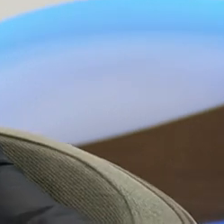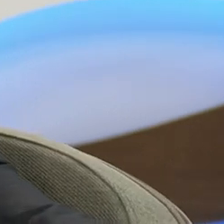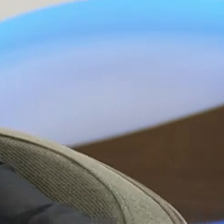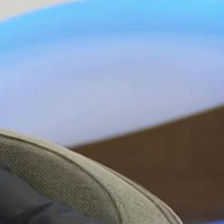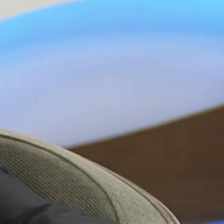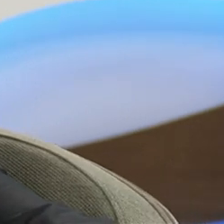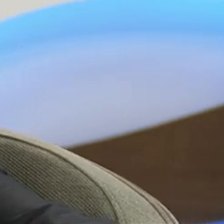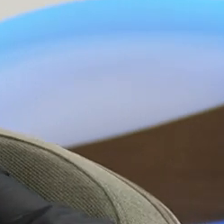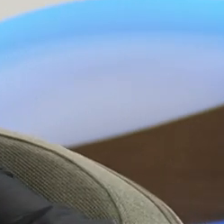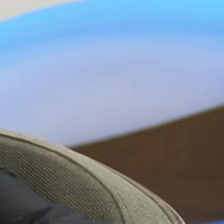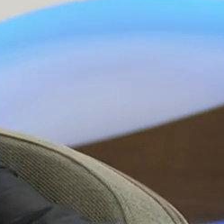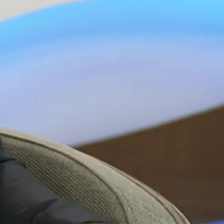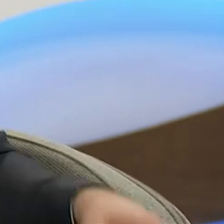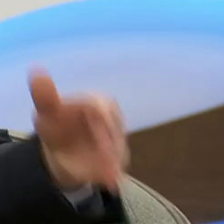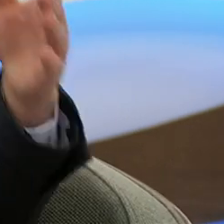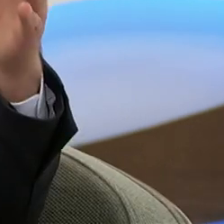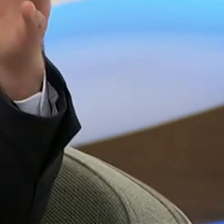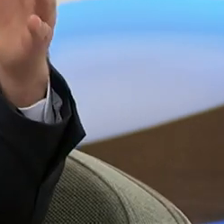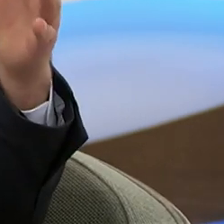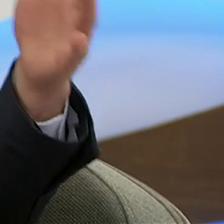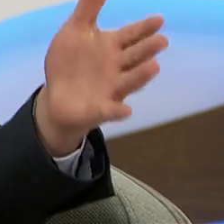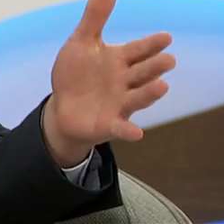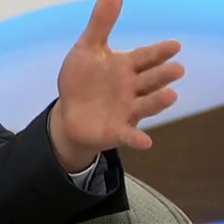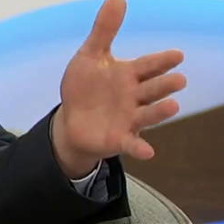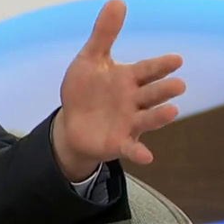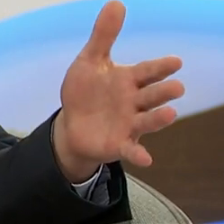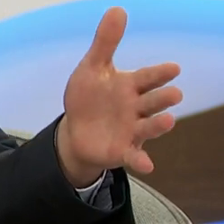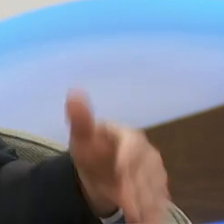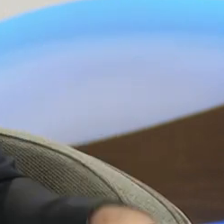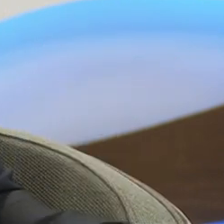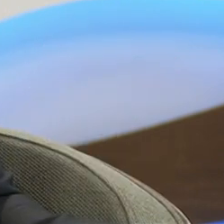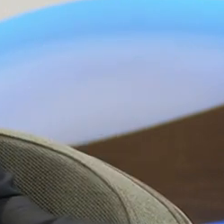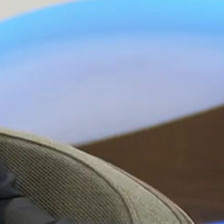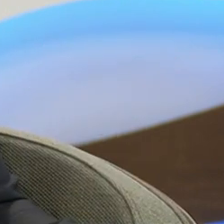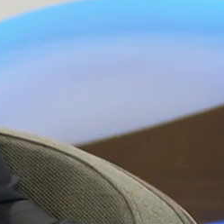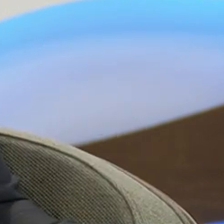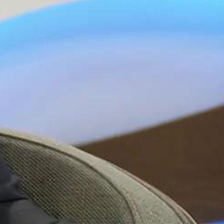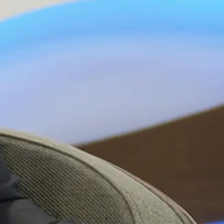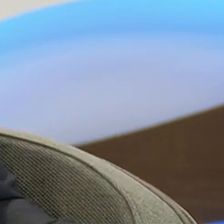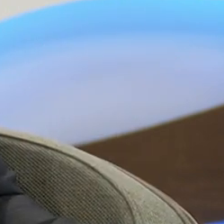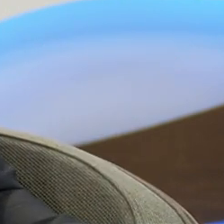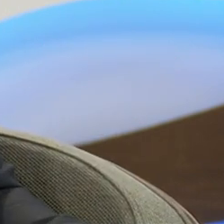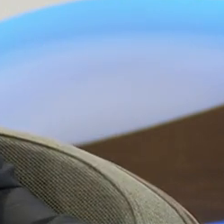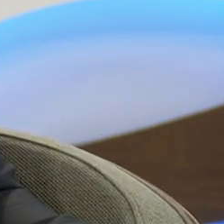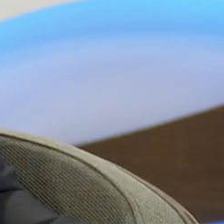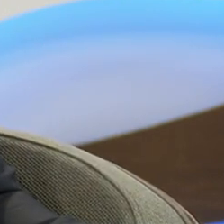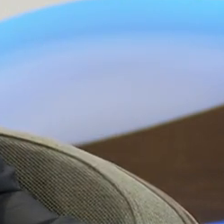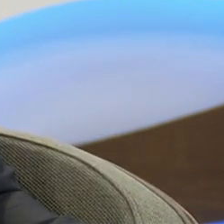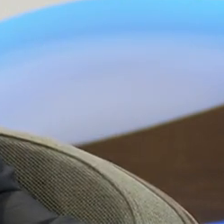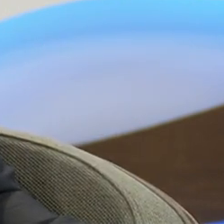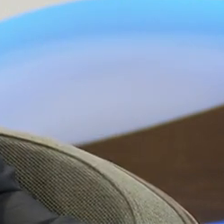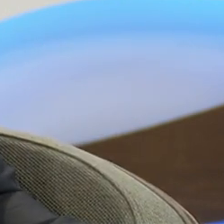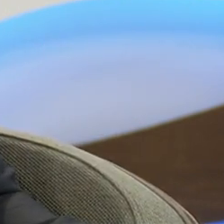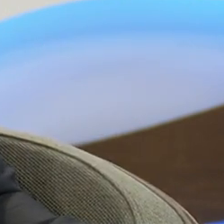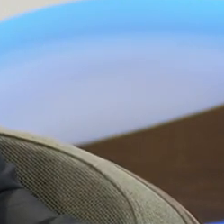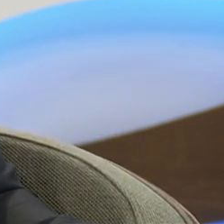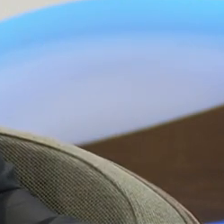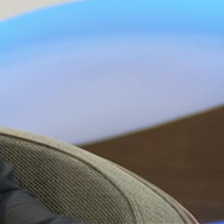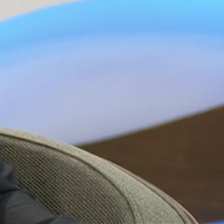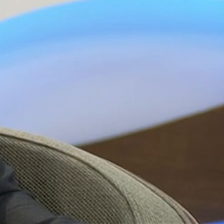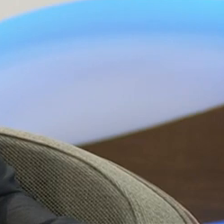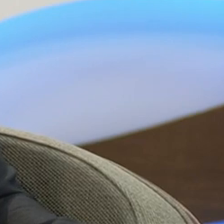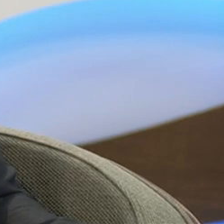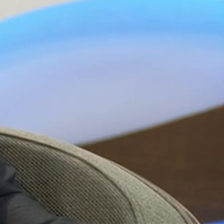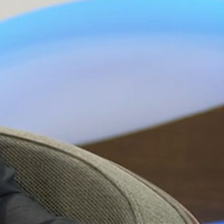Então, PSDB deve ajudar a construir pautas para o país, mas, sem dúvida nenhuma, nas pautas, especialmente quando diz respeito à